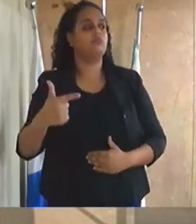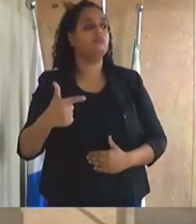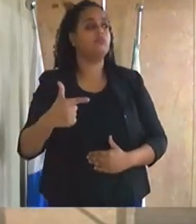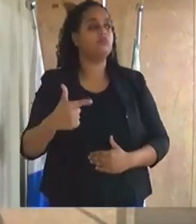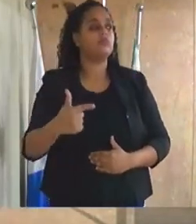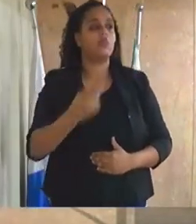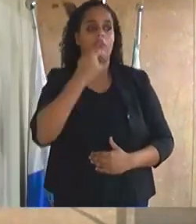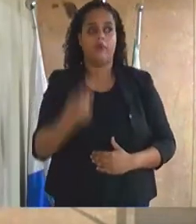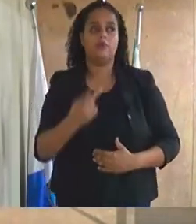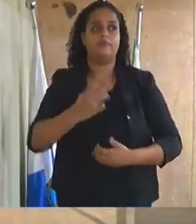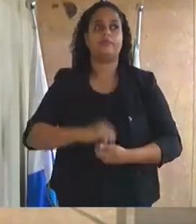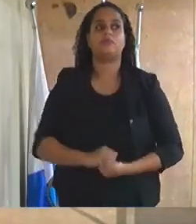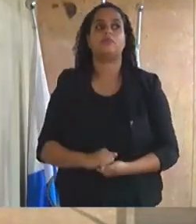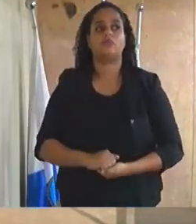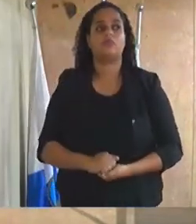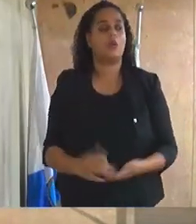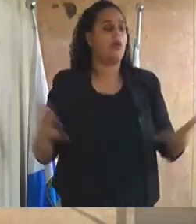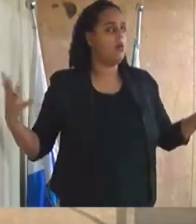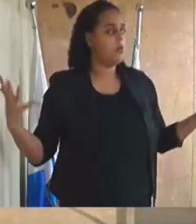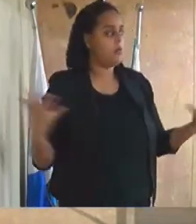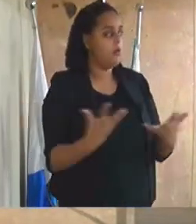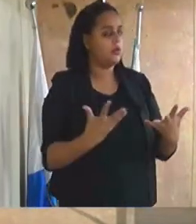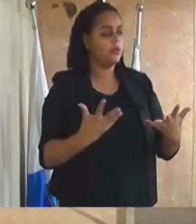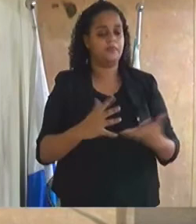nesse momento